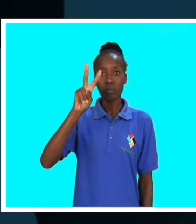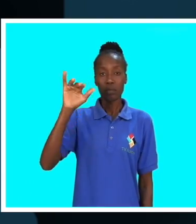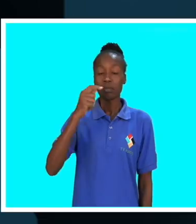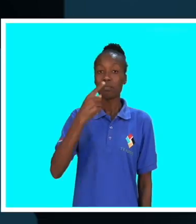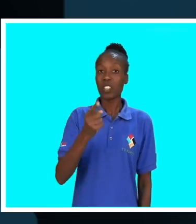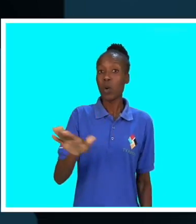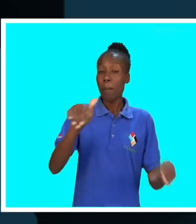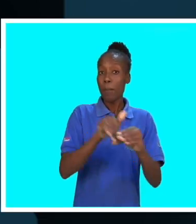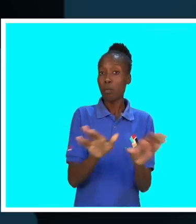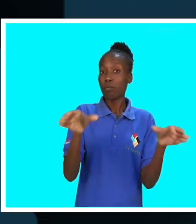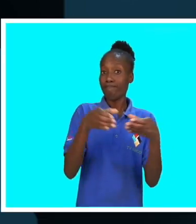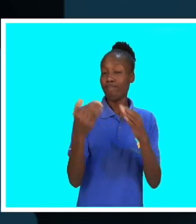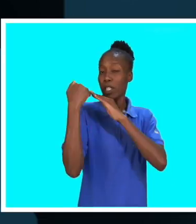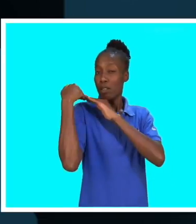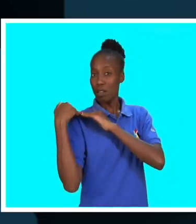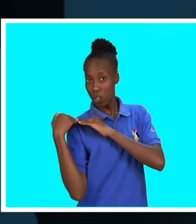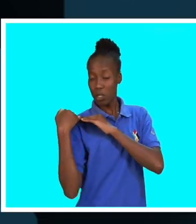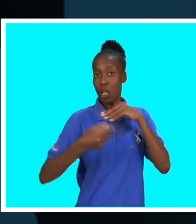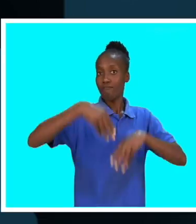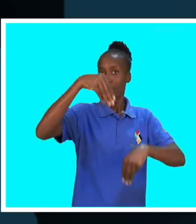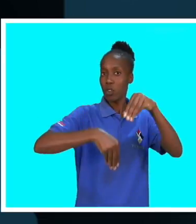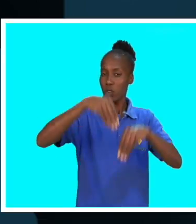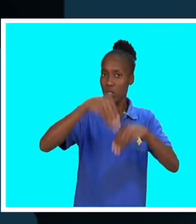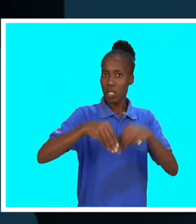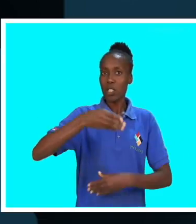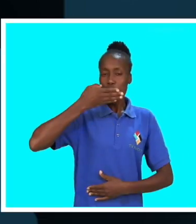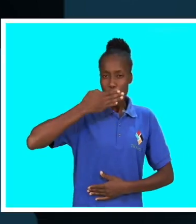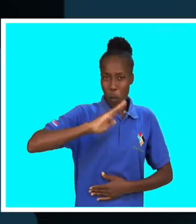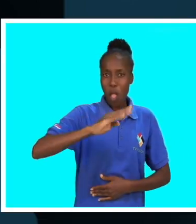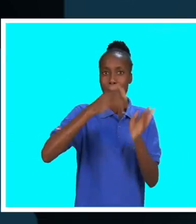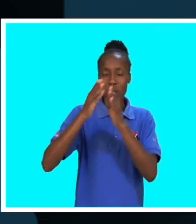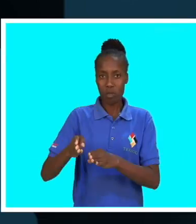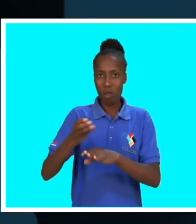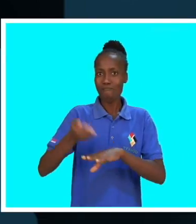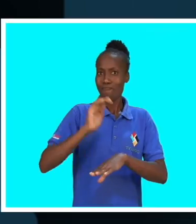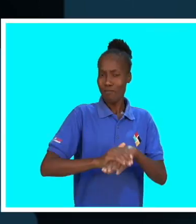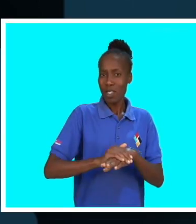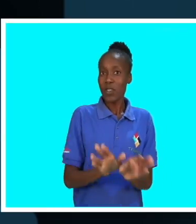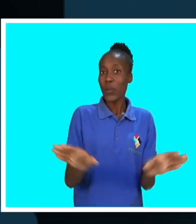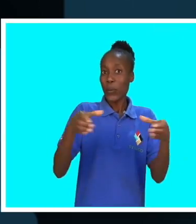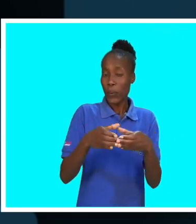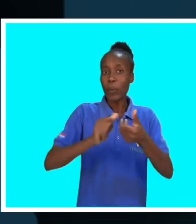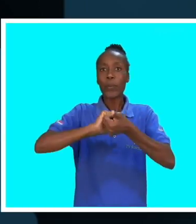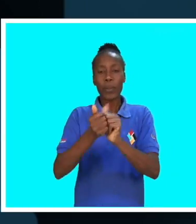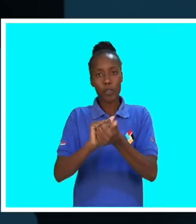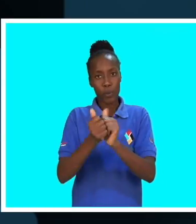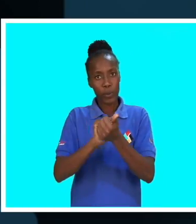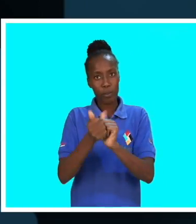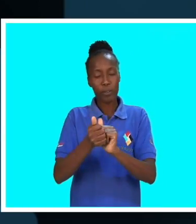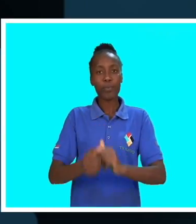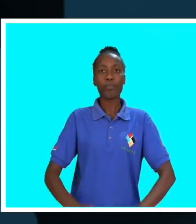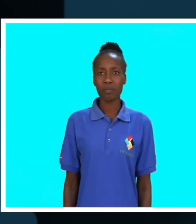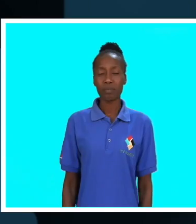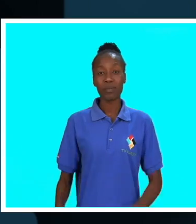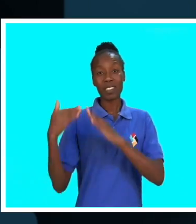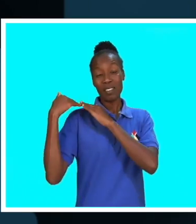apela aos membros do júri para a responsabilidade na votação dos melhores atletas e agentes desportivos.